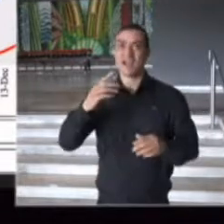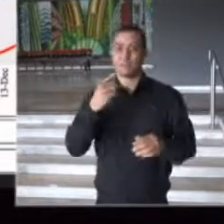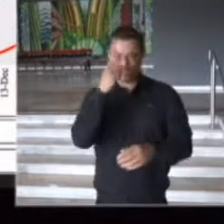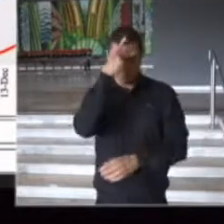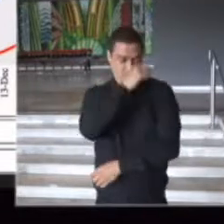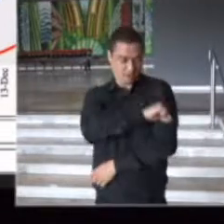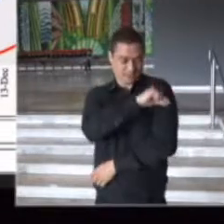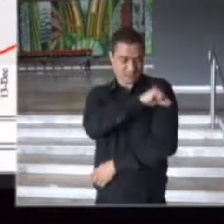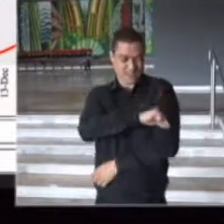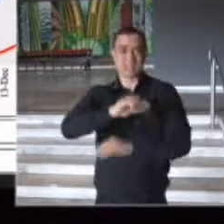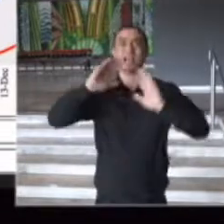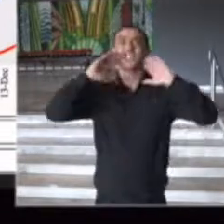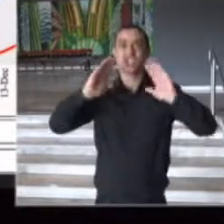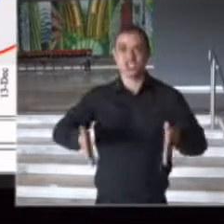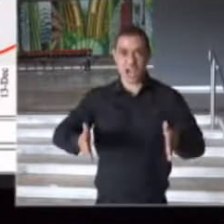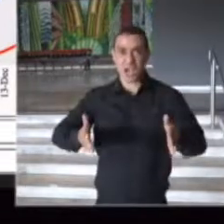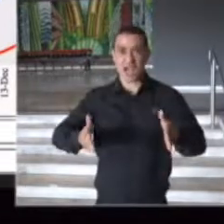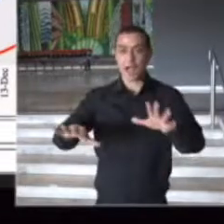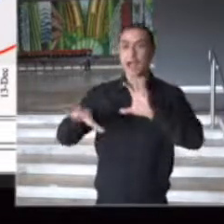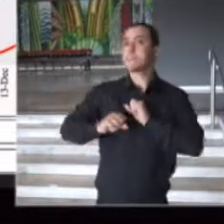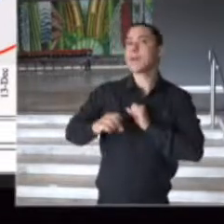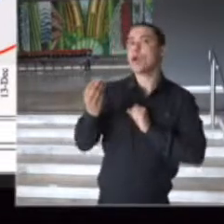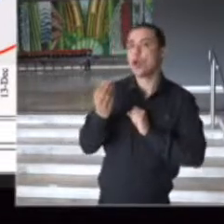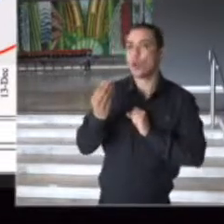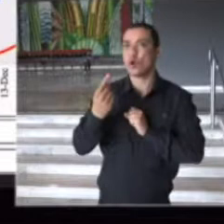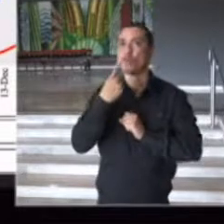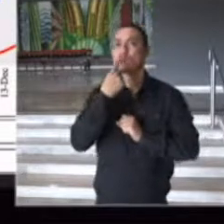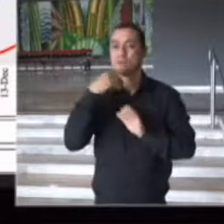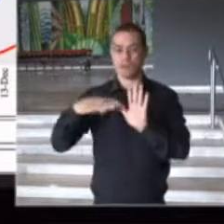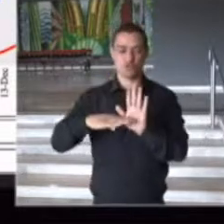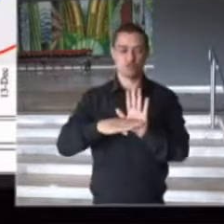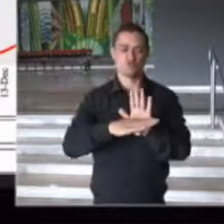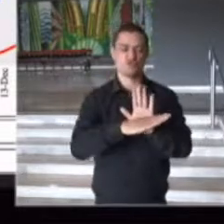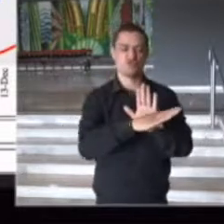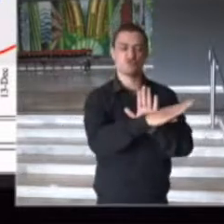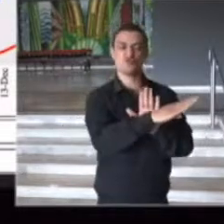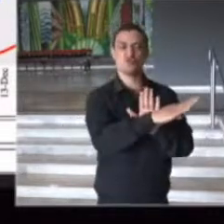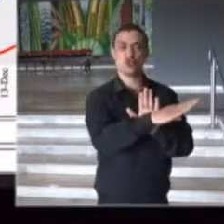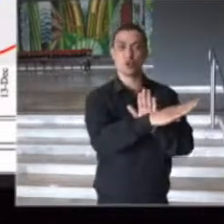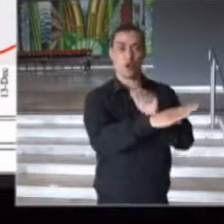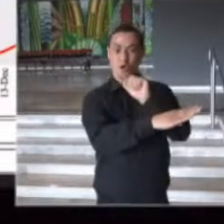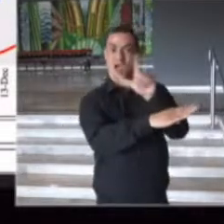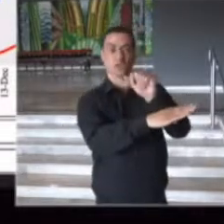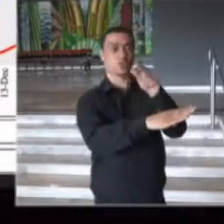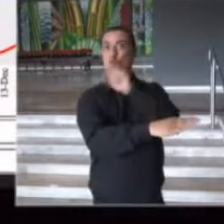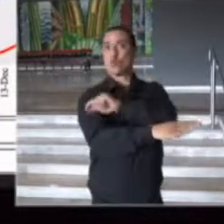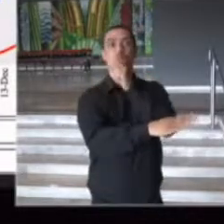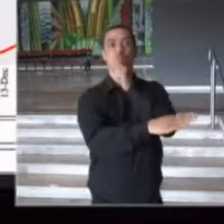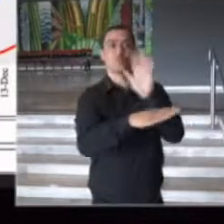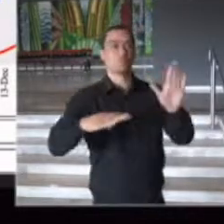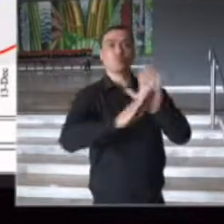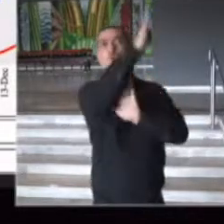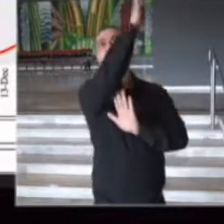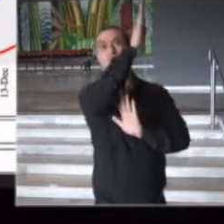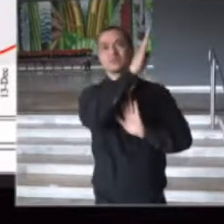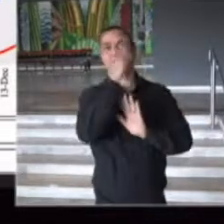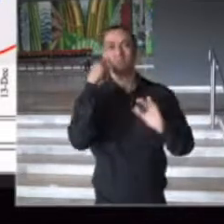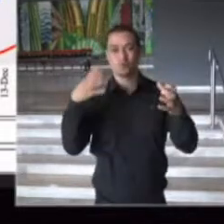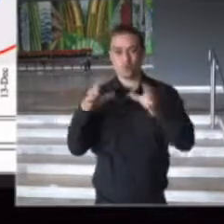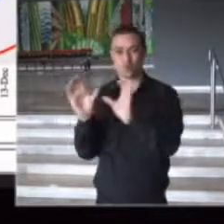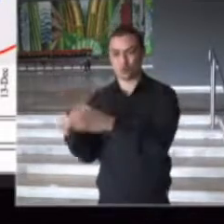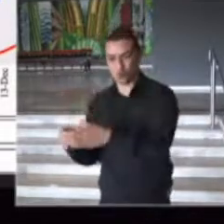Vejam a diferença que nós temos na identificação de novos casos, quando nós separamos a população em grupos de